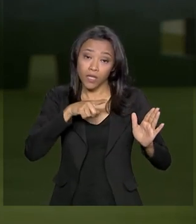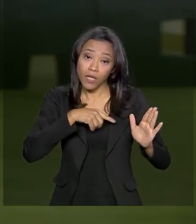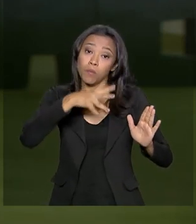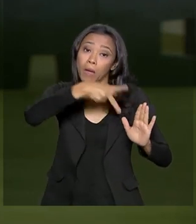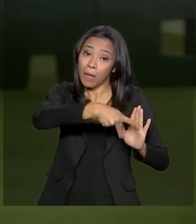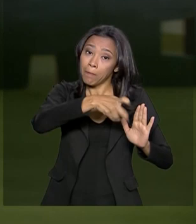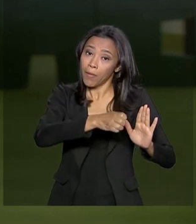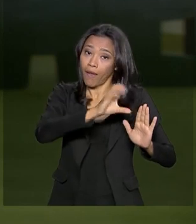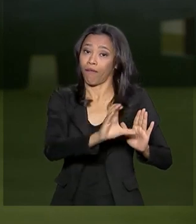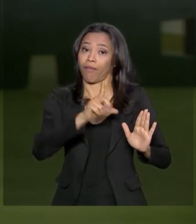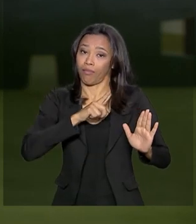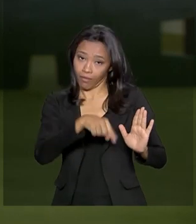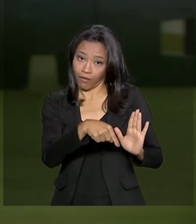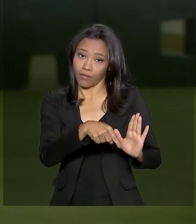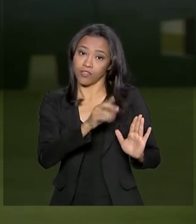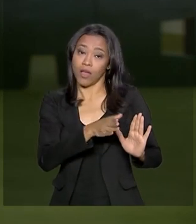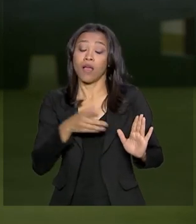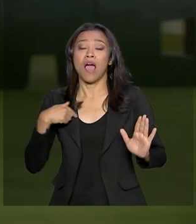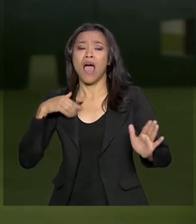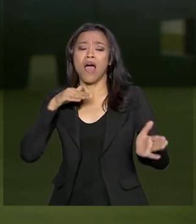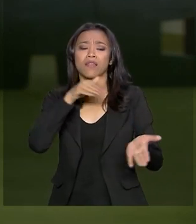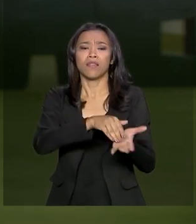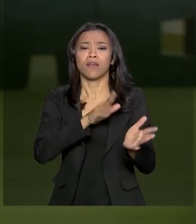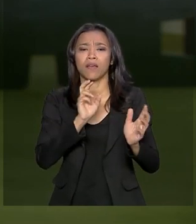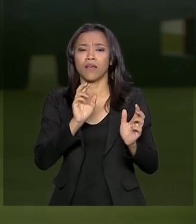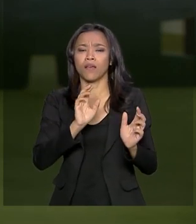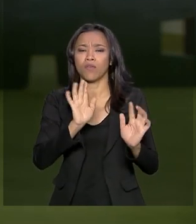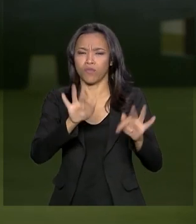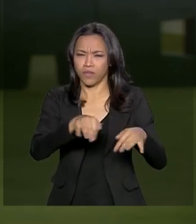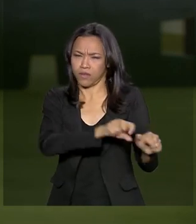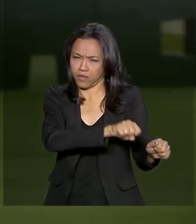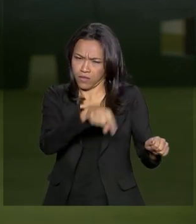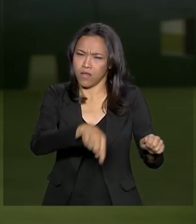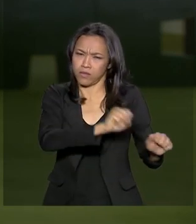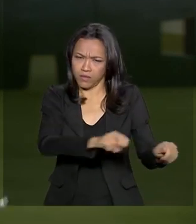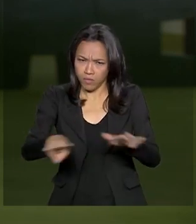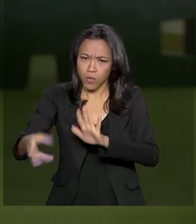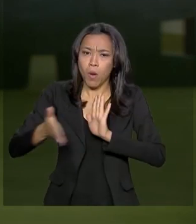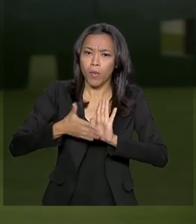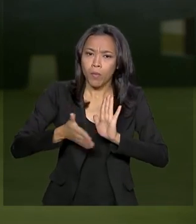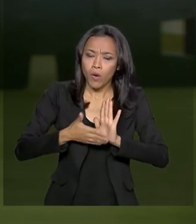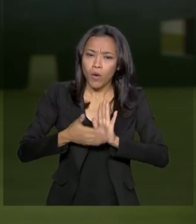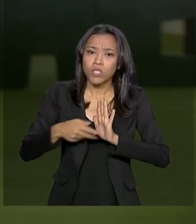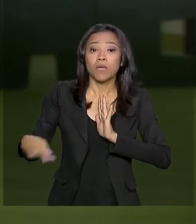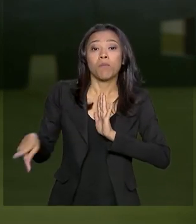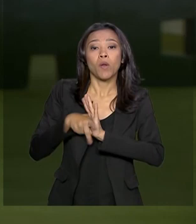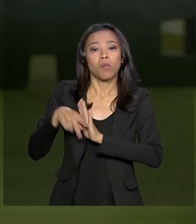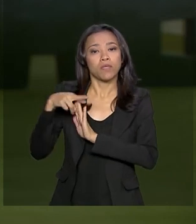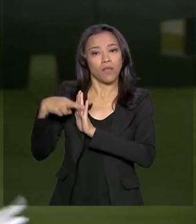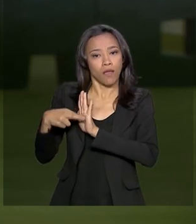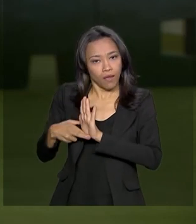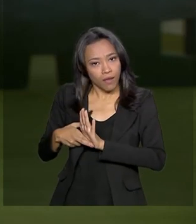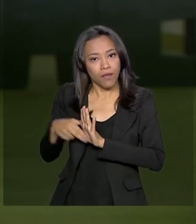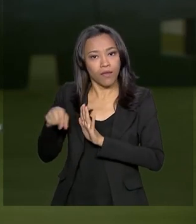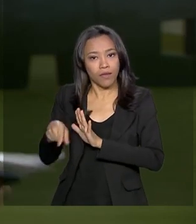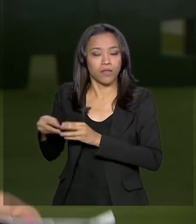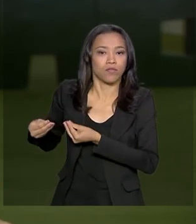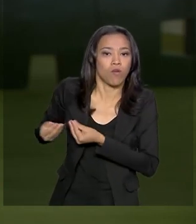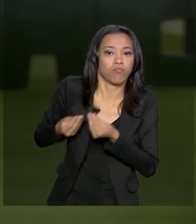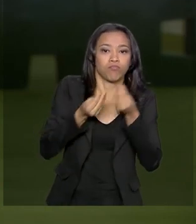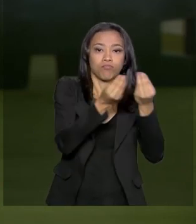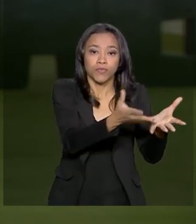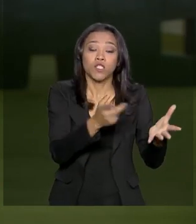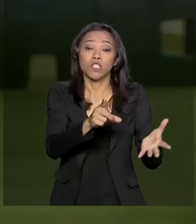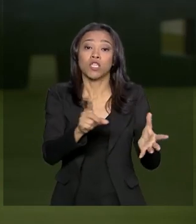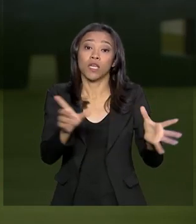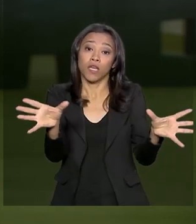governo quer enviar até o fim dessa semana uma proposta própria, com regras próprias, tratando, por exemplo, da unificação